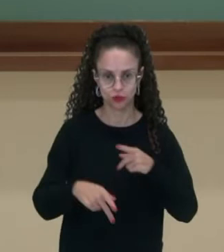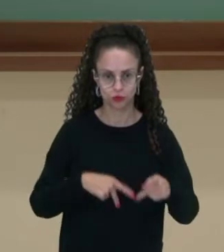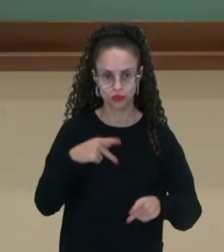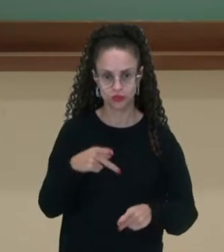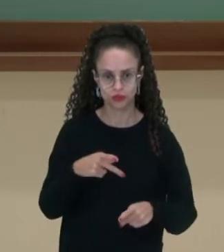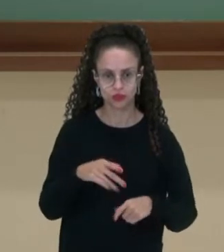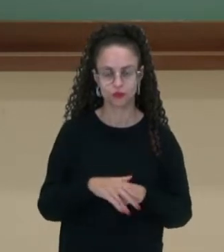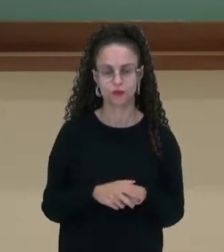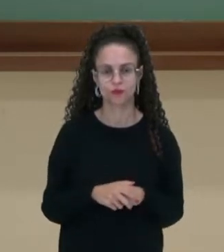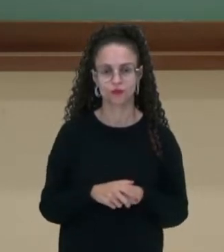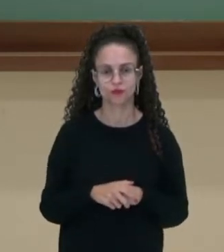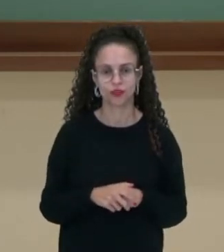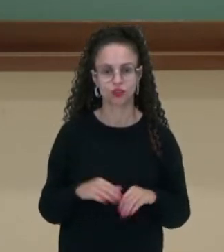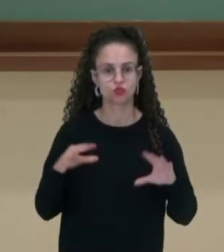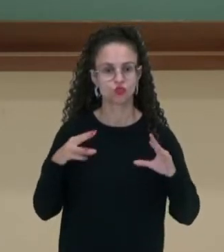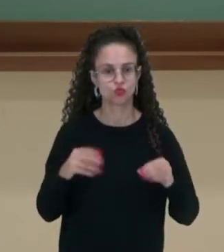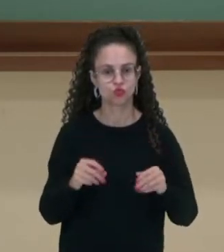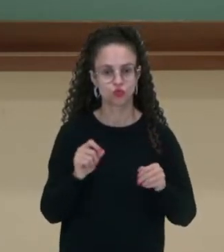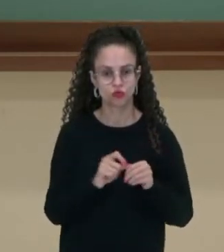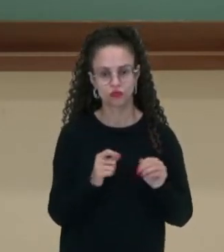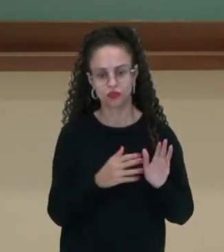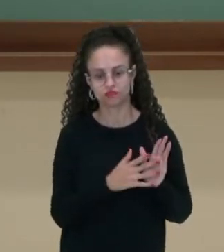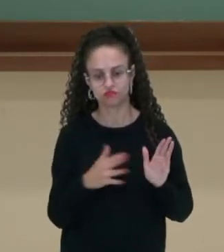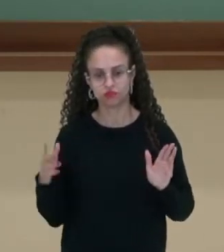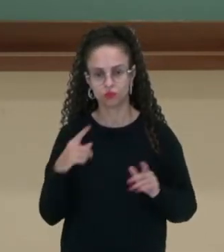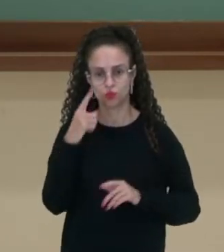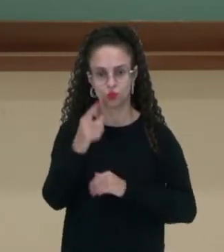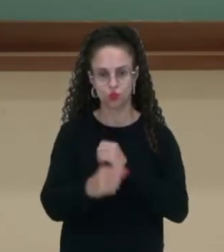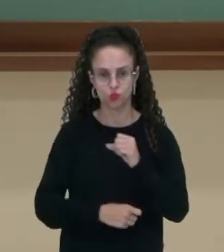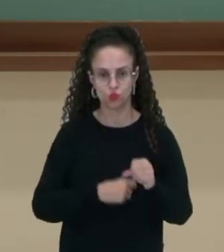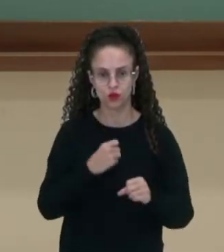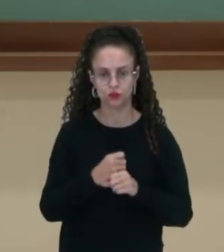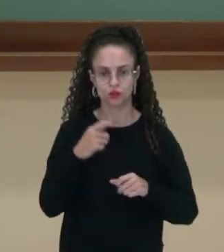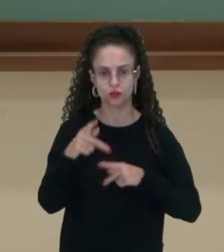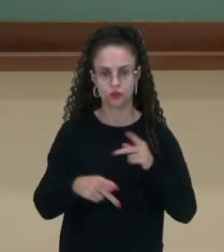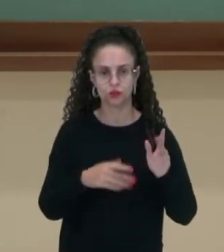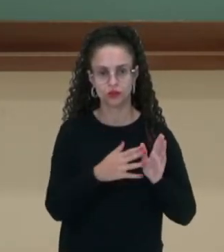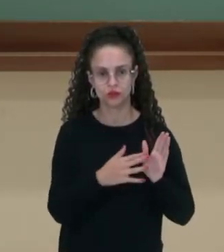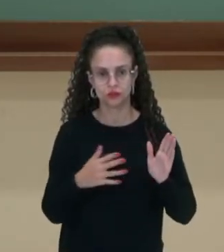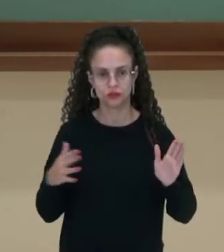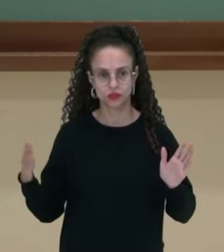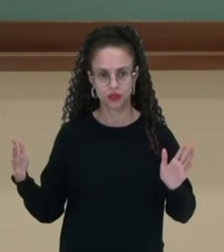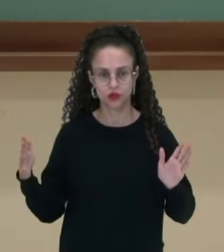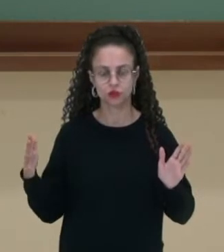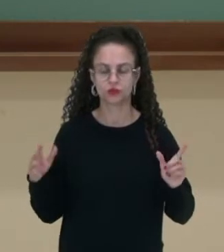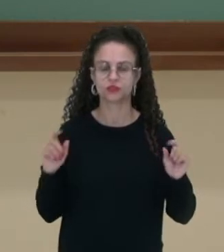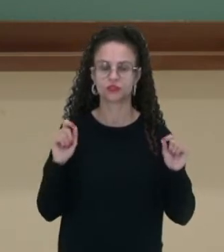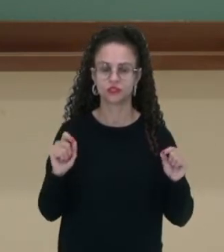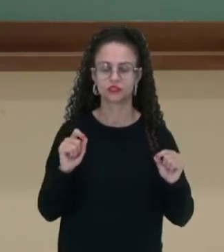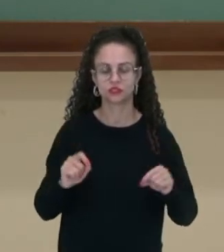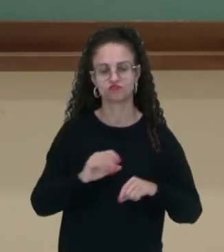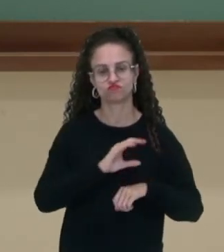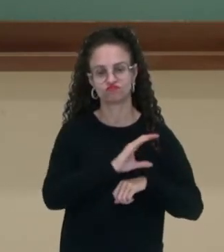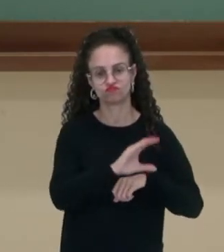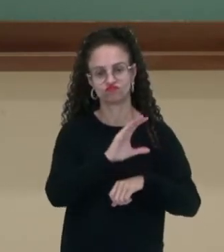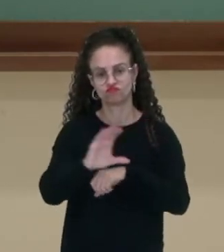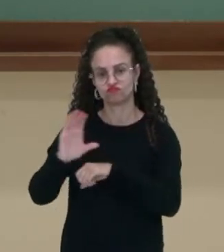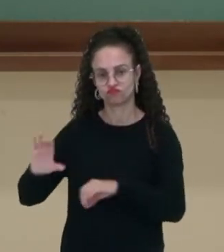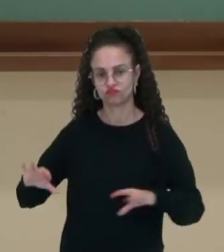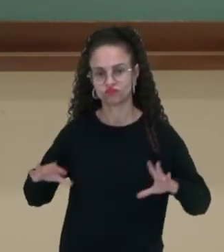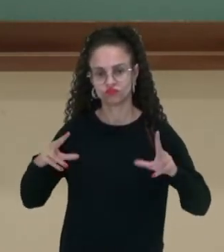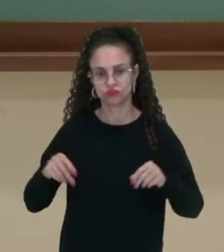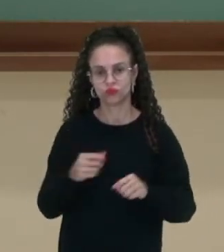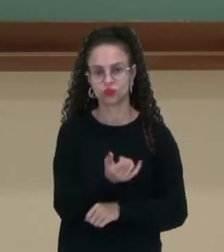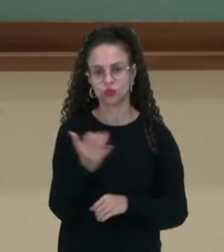Então você pega tudo que é produzido ao longo de um ano, né? Por uma população, todas as riquezas, e distribui pelo número da população